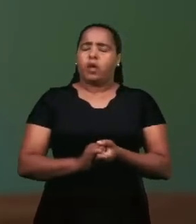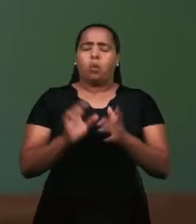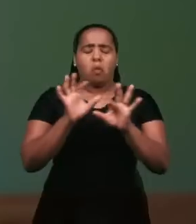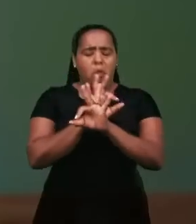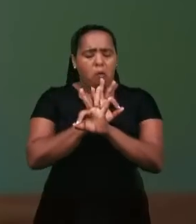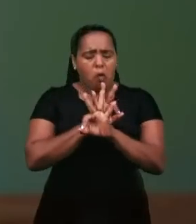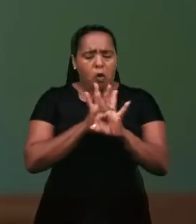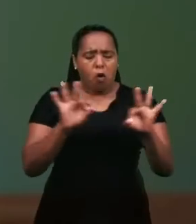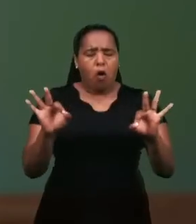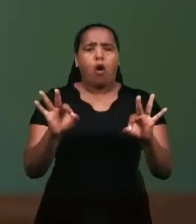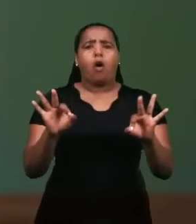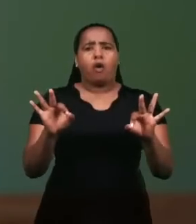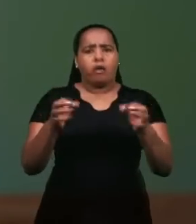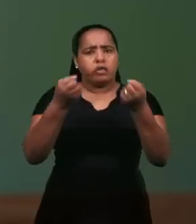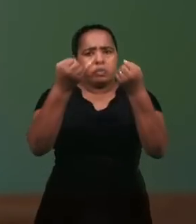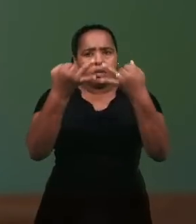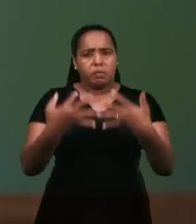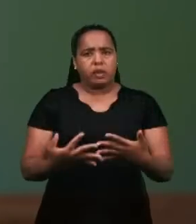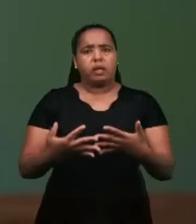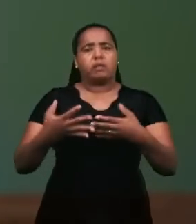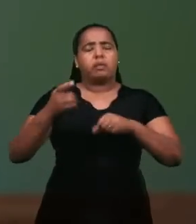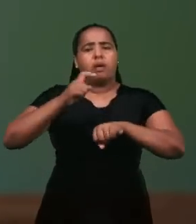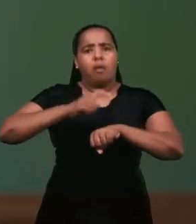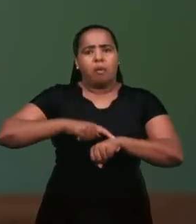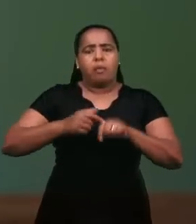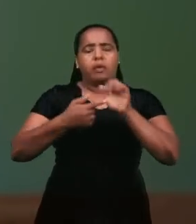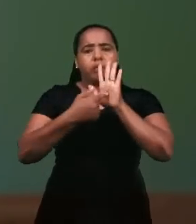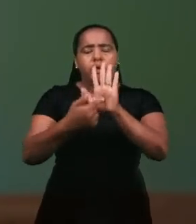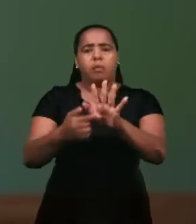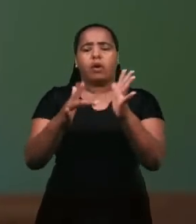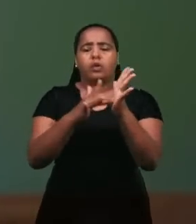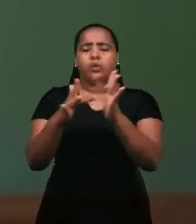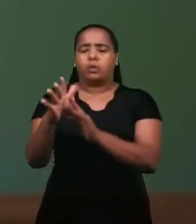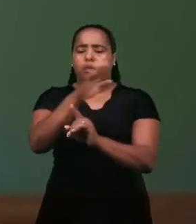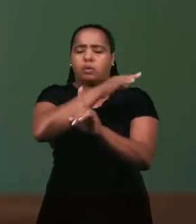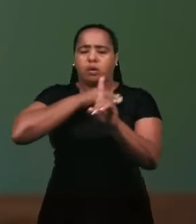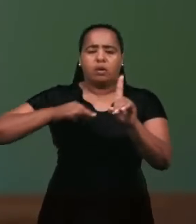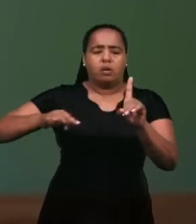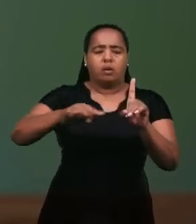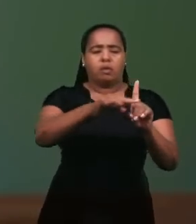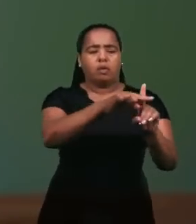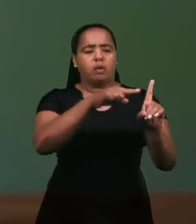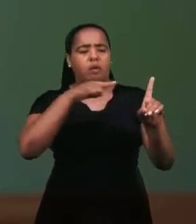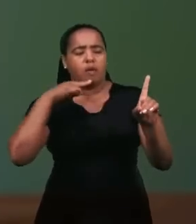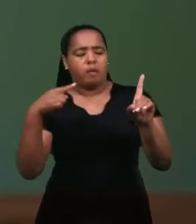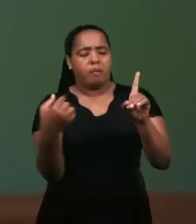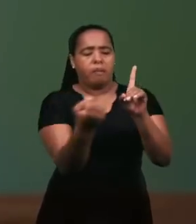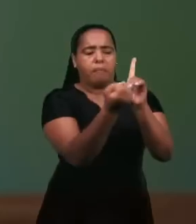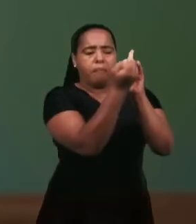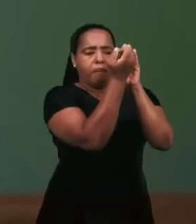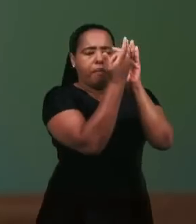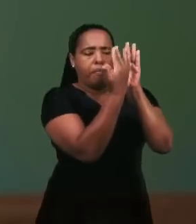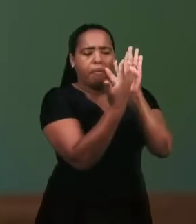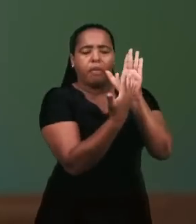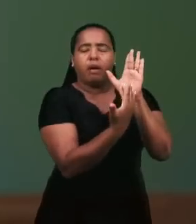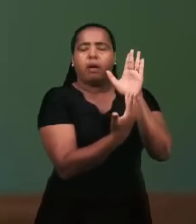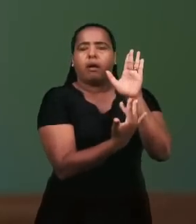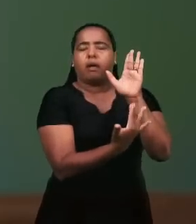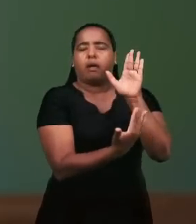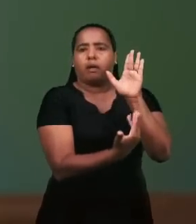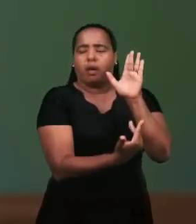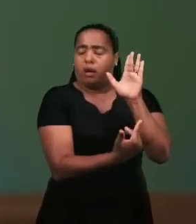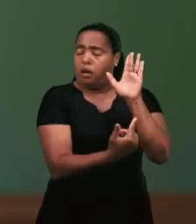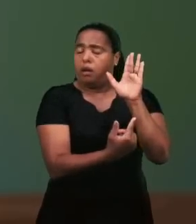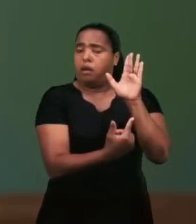isso na crucificação de Jesus. Ele foi crucificado, derramou o seu sangue precioso para, por